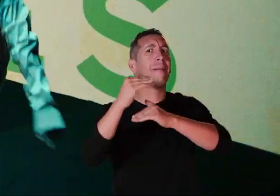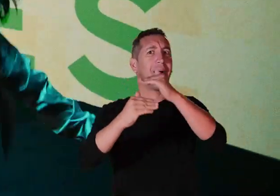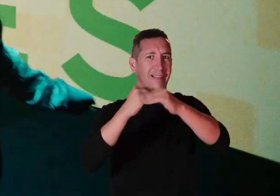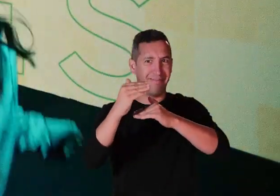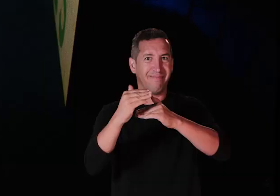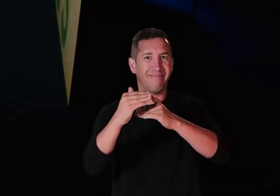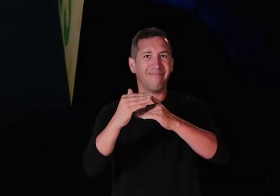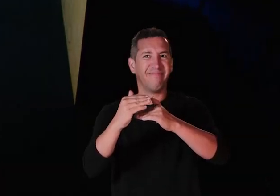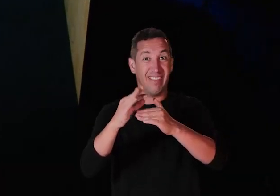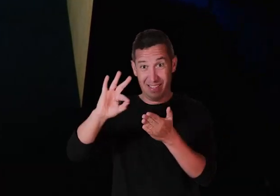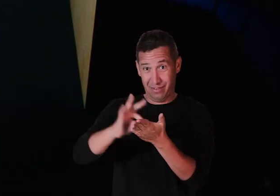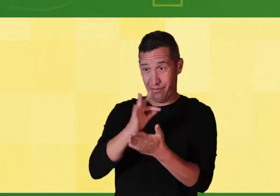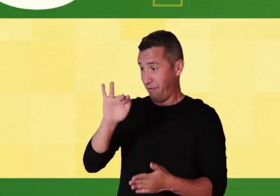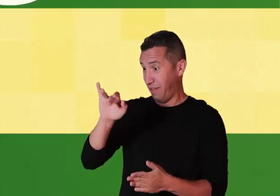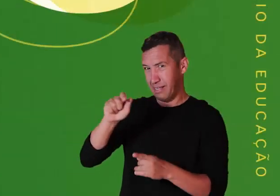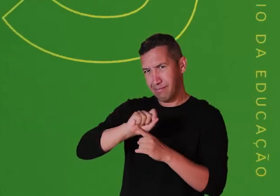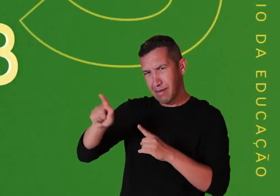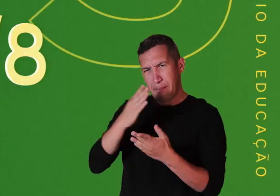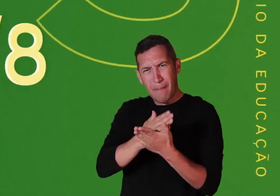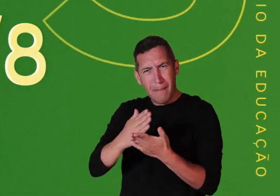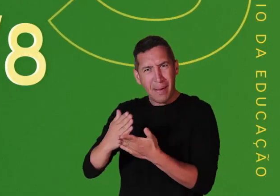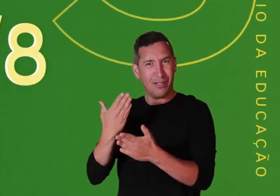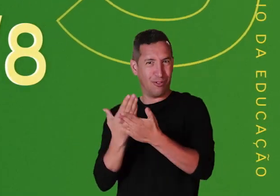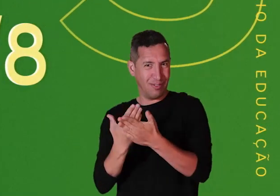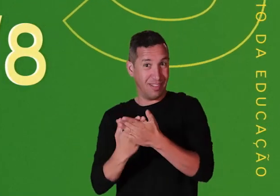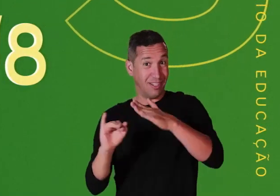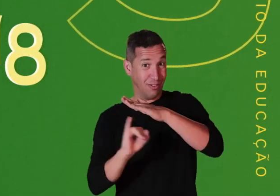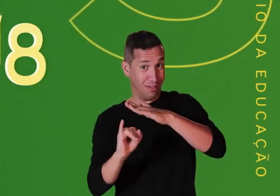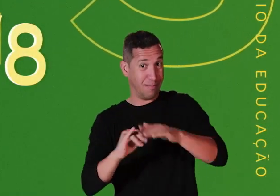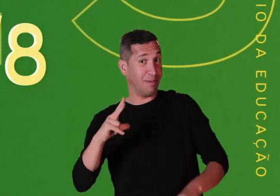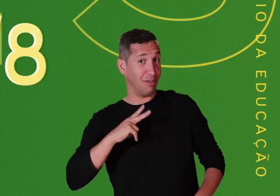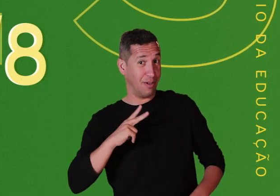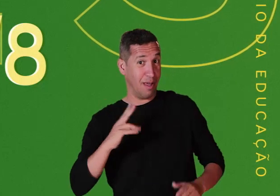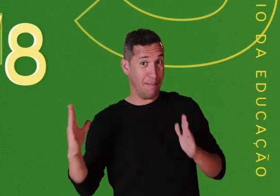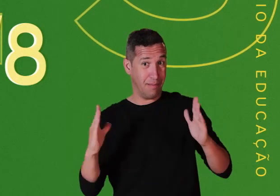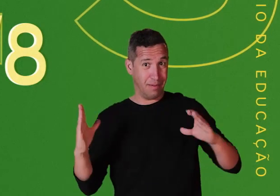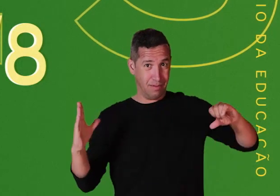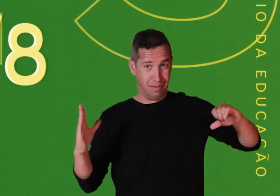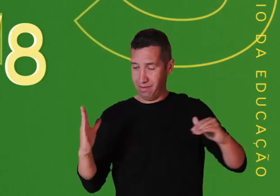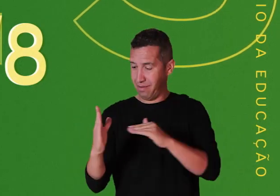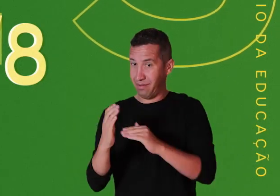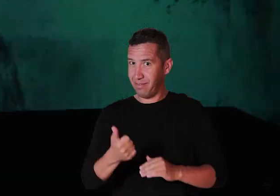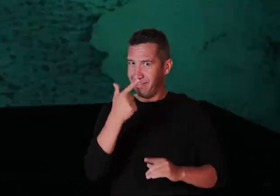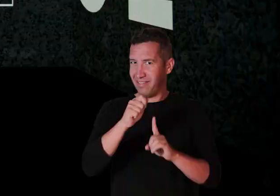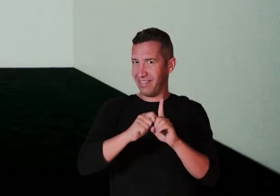As inscrições do FIES, um financiamento para estudar em instituições particulares, vão de 9 a 12 de agosto.